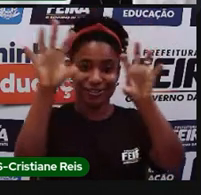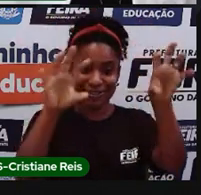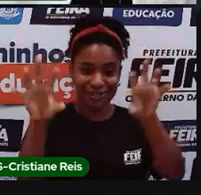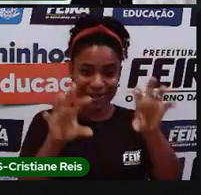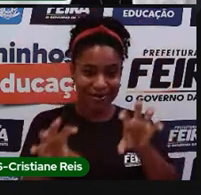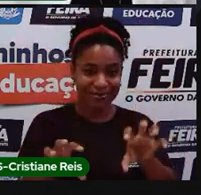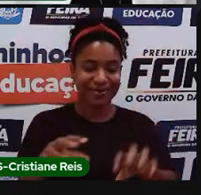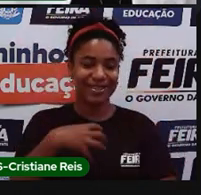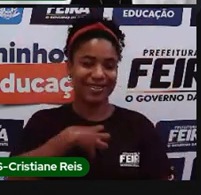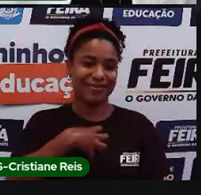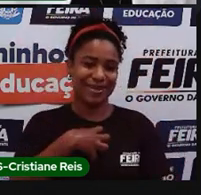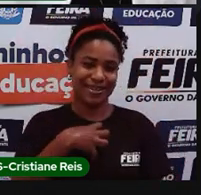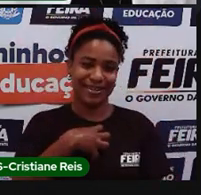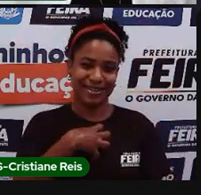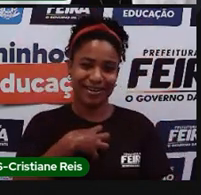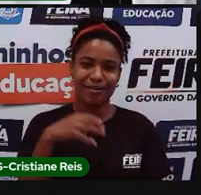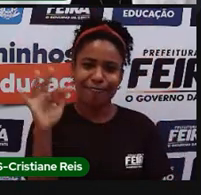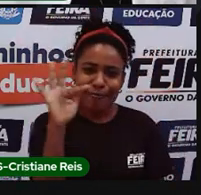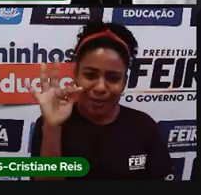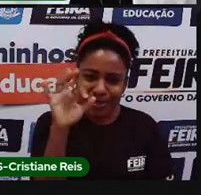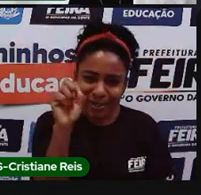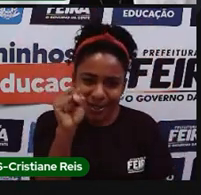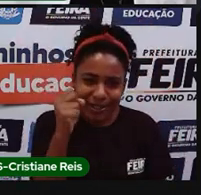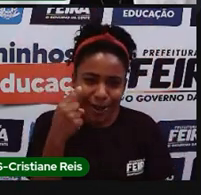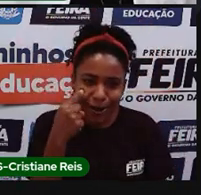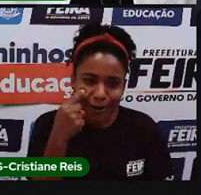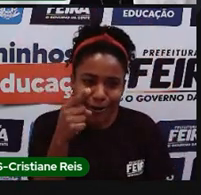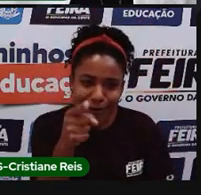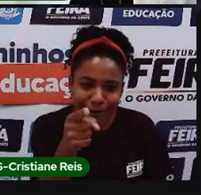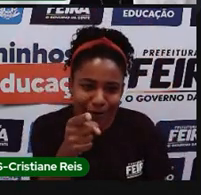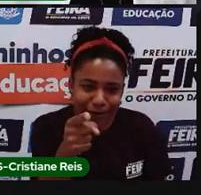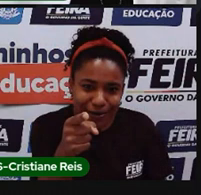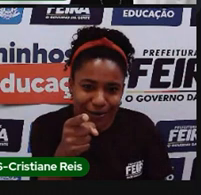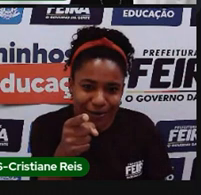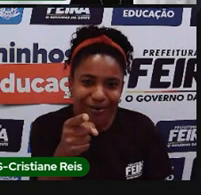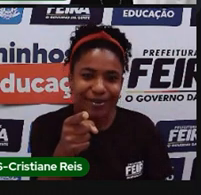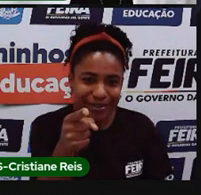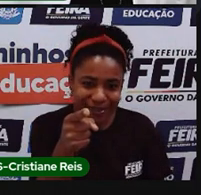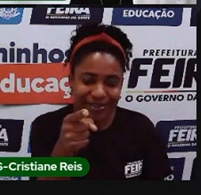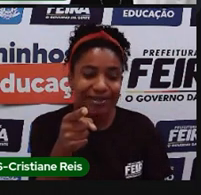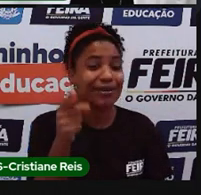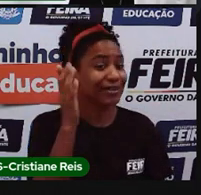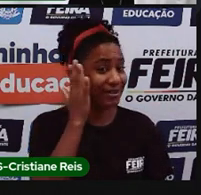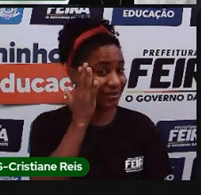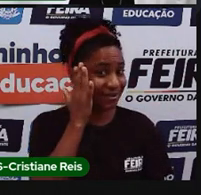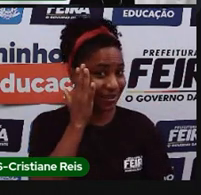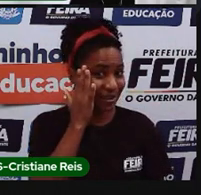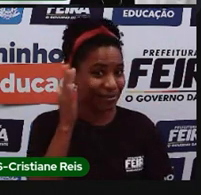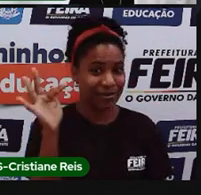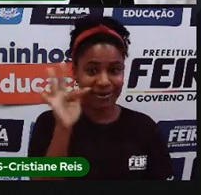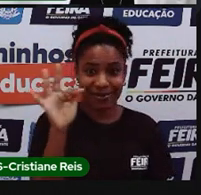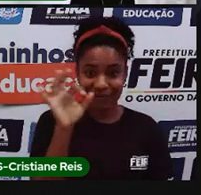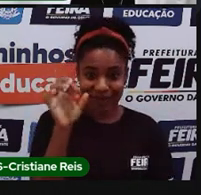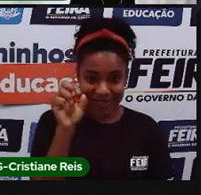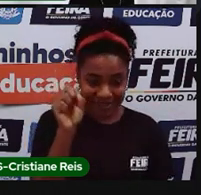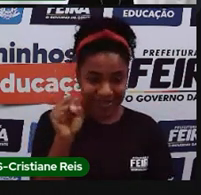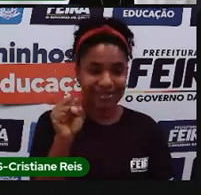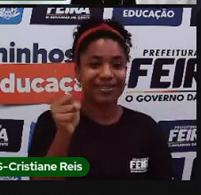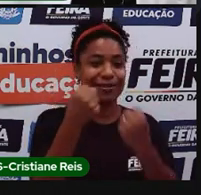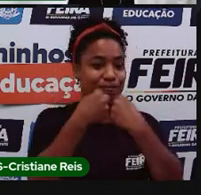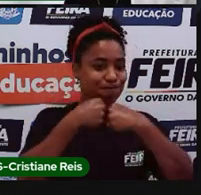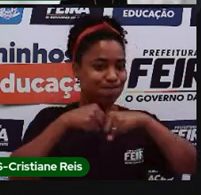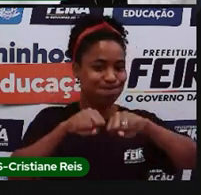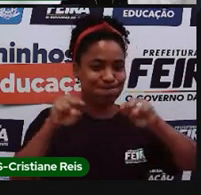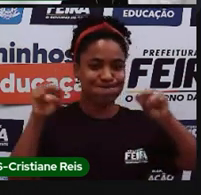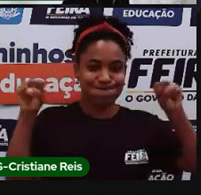Feira de Santana, gente, mais ou menos aqui nesse pontinho, ó. Mas hoje a gente sabe que Feira de Santana, né, transicionou, está